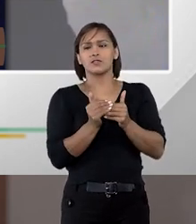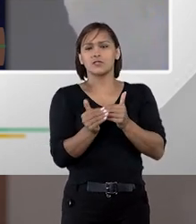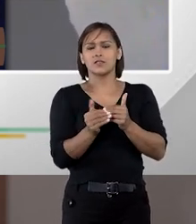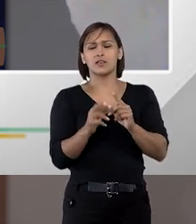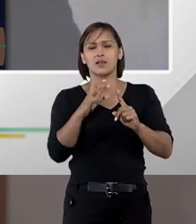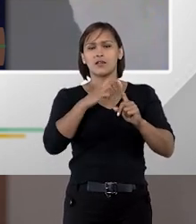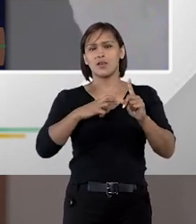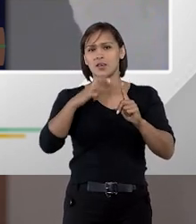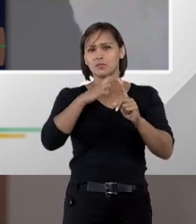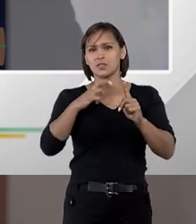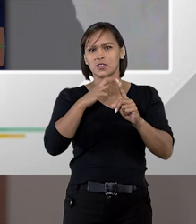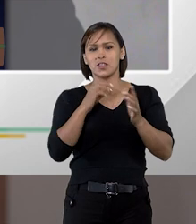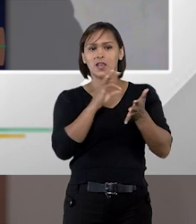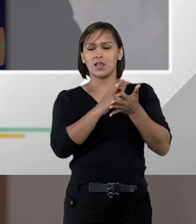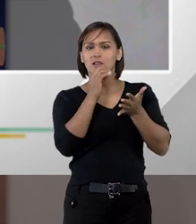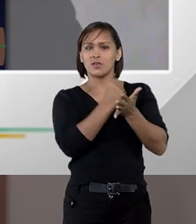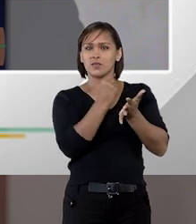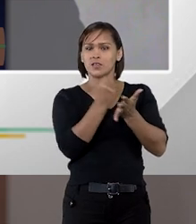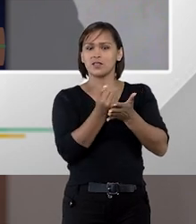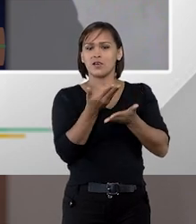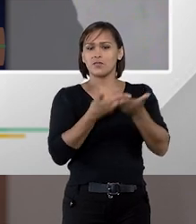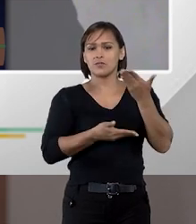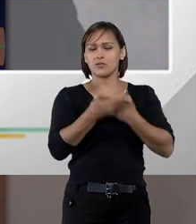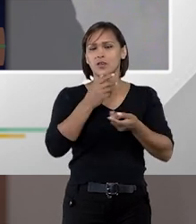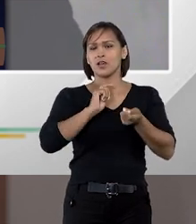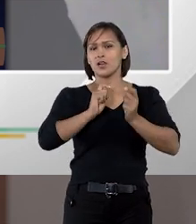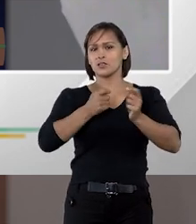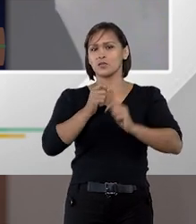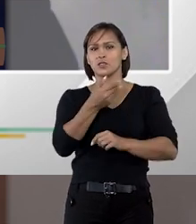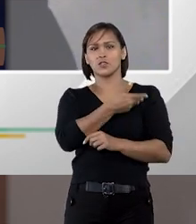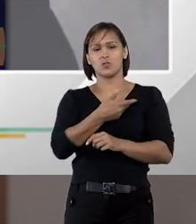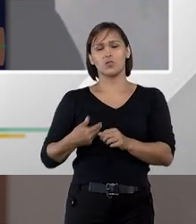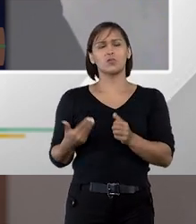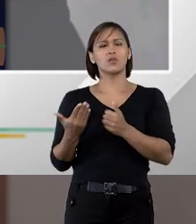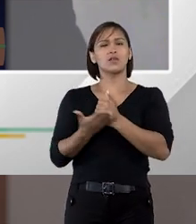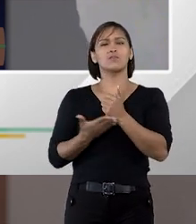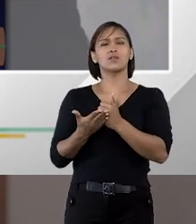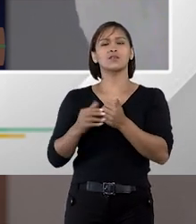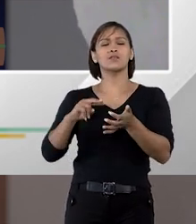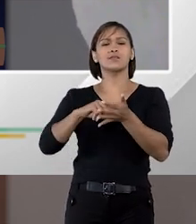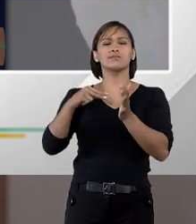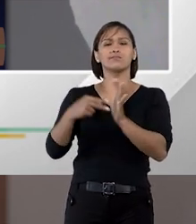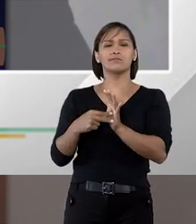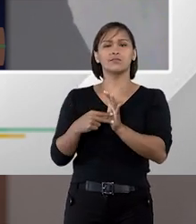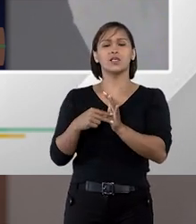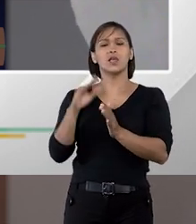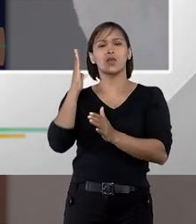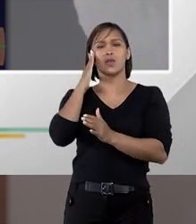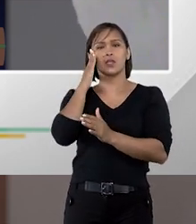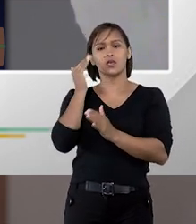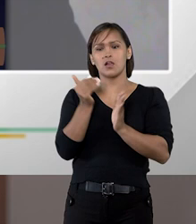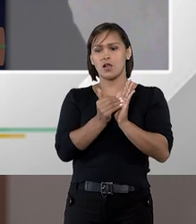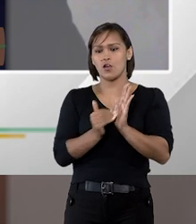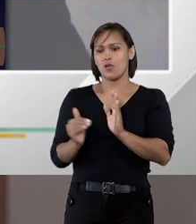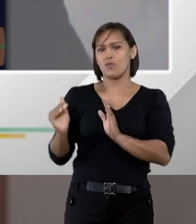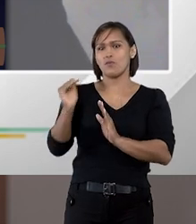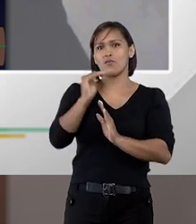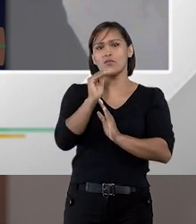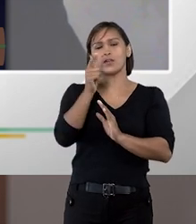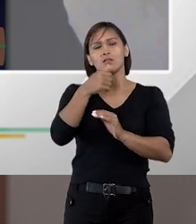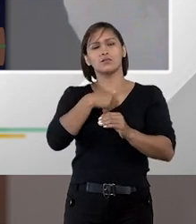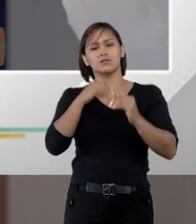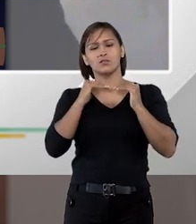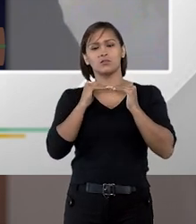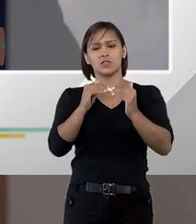inicial arbitragem em contratações envolvendo a administração pública com base em interpretações extremas dos